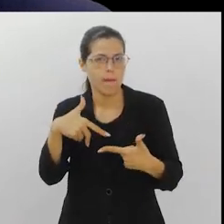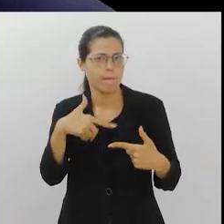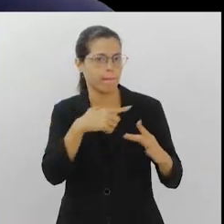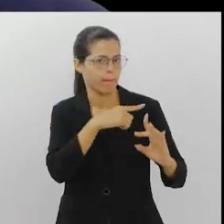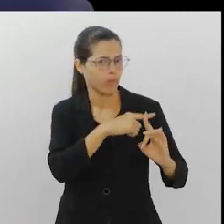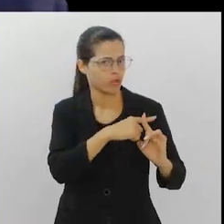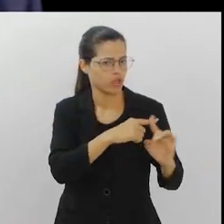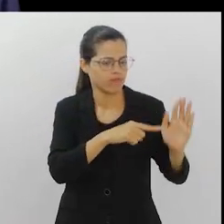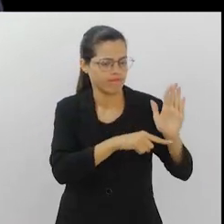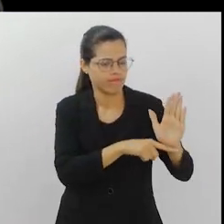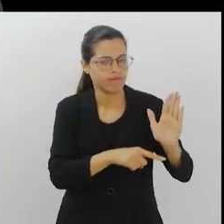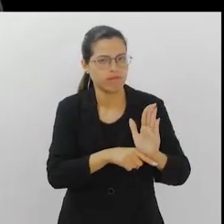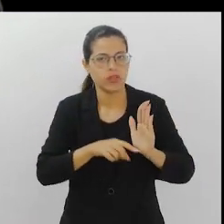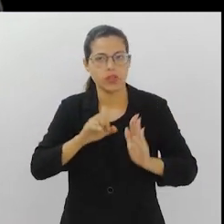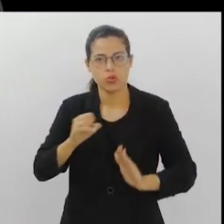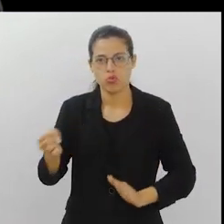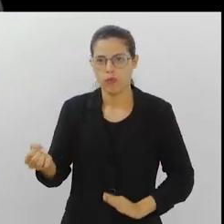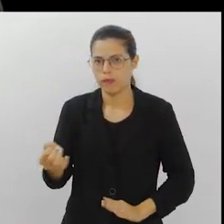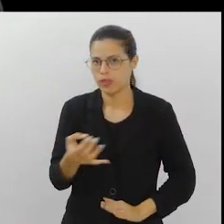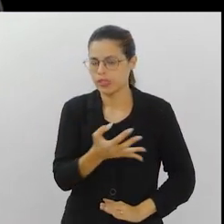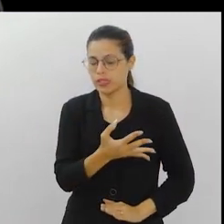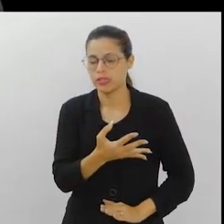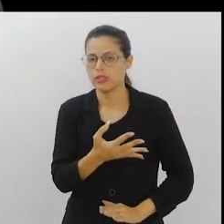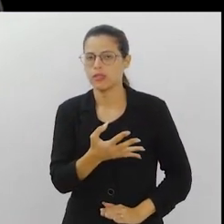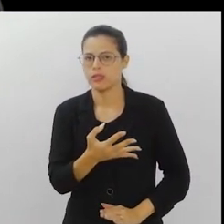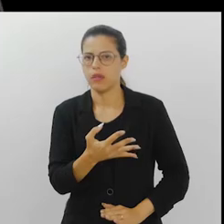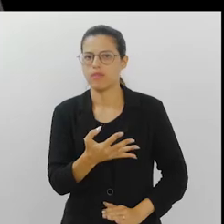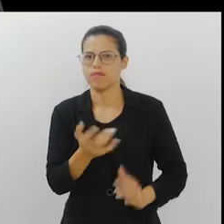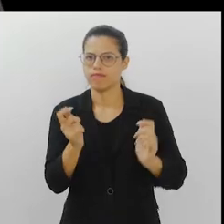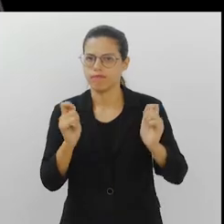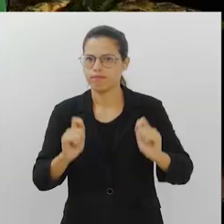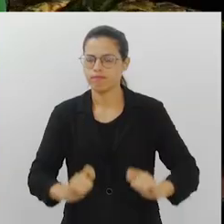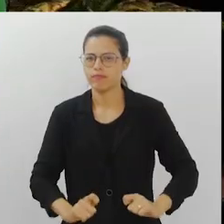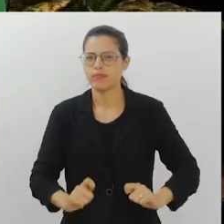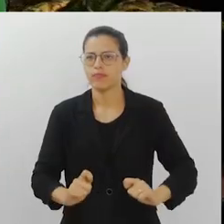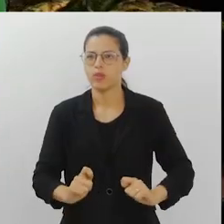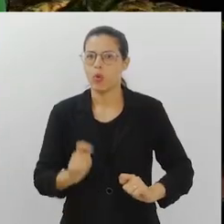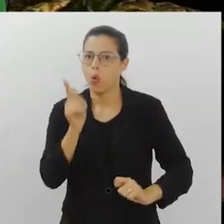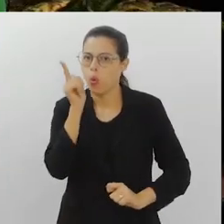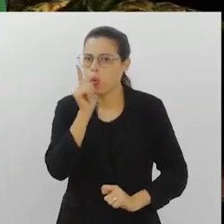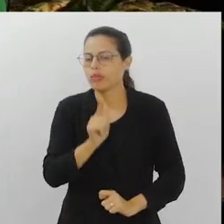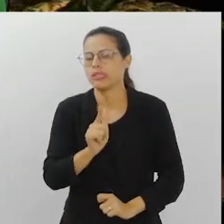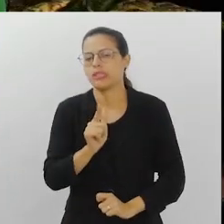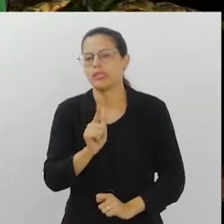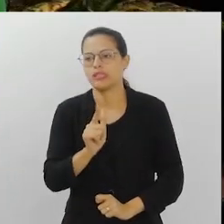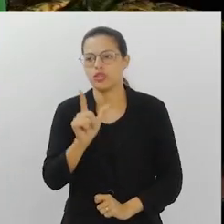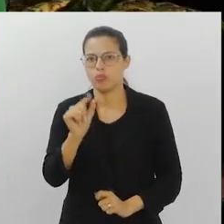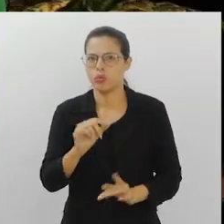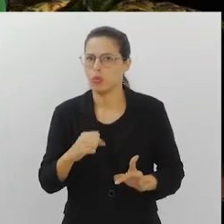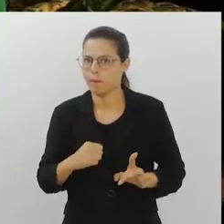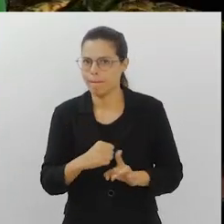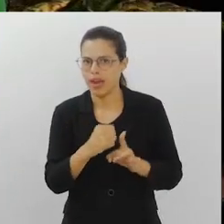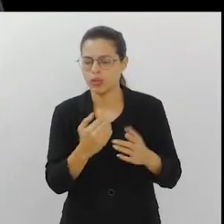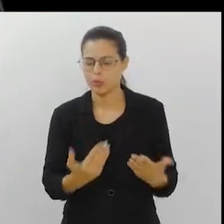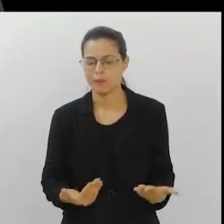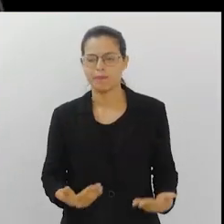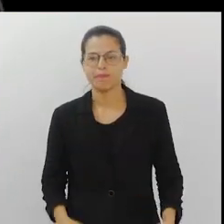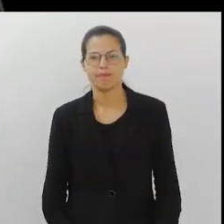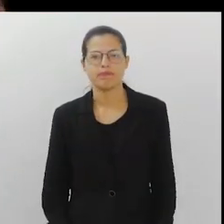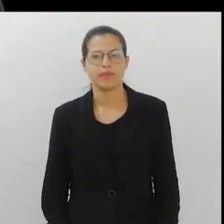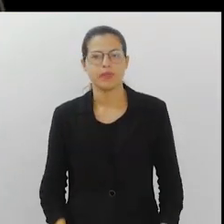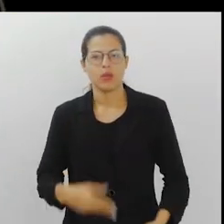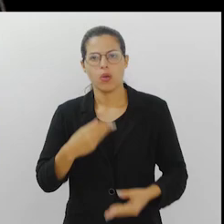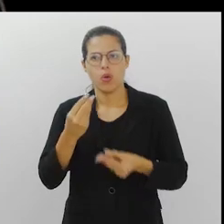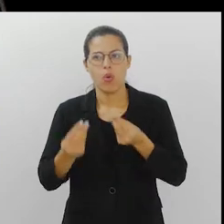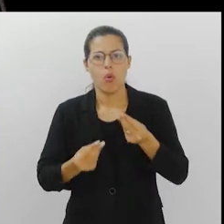e inovações para que a gente possa finalmente chegar lá. Bom, e como é que